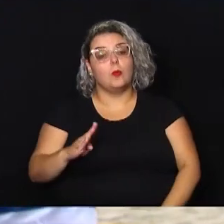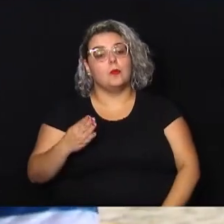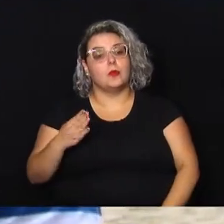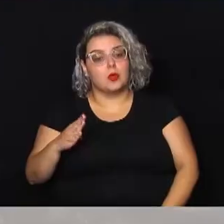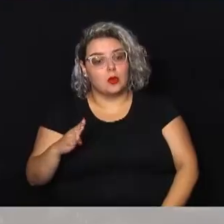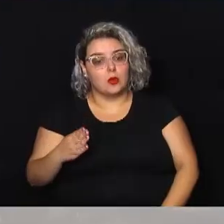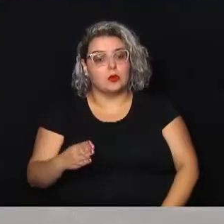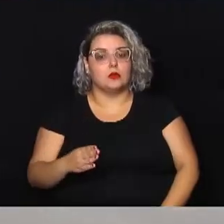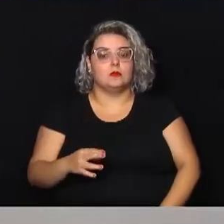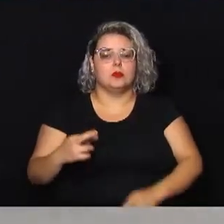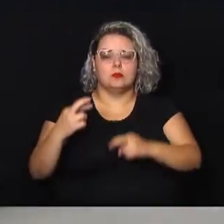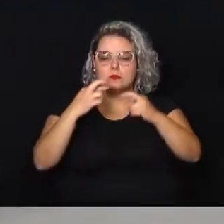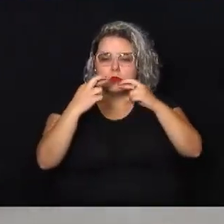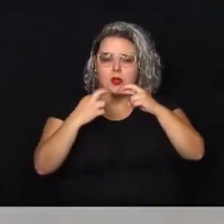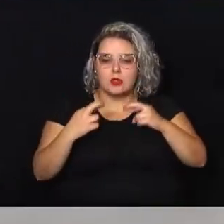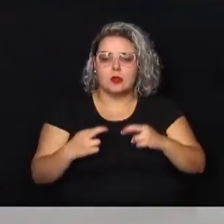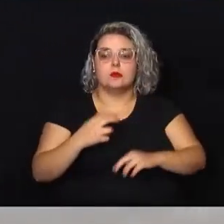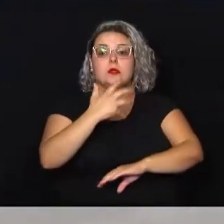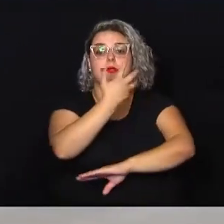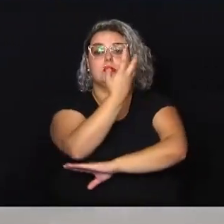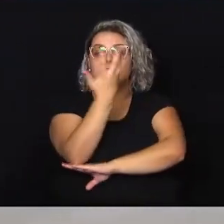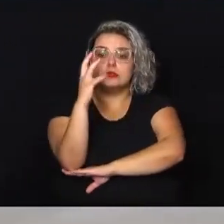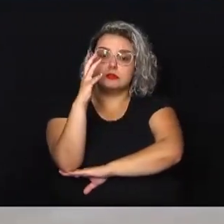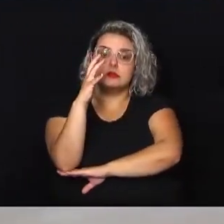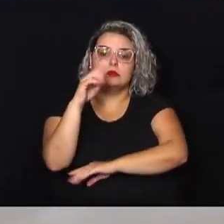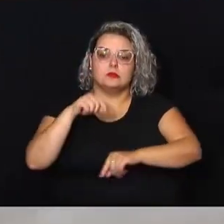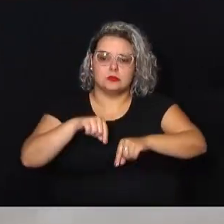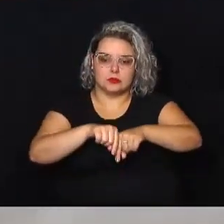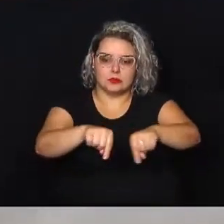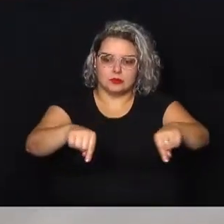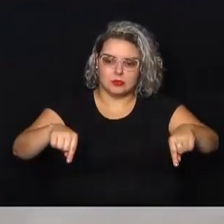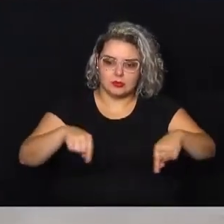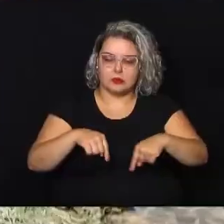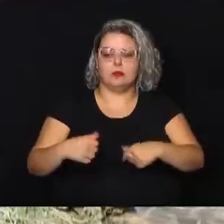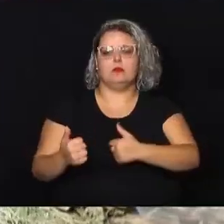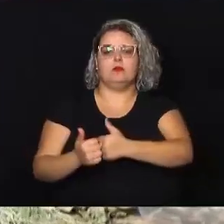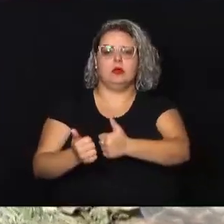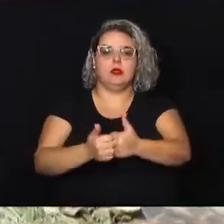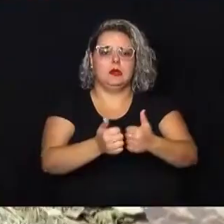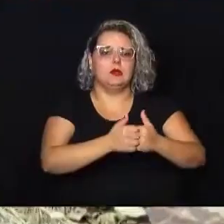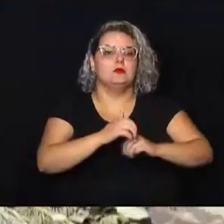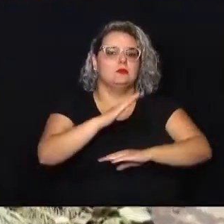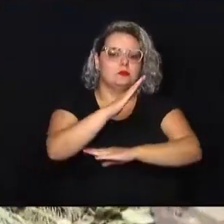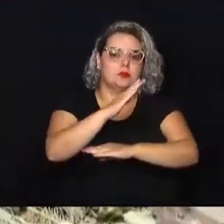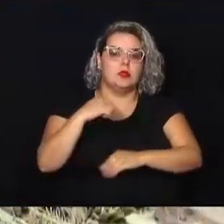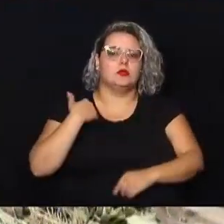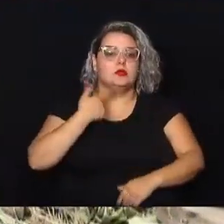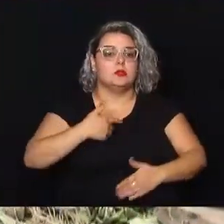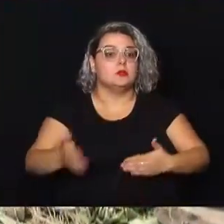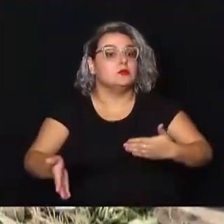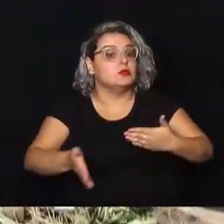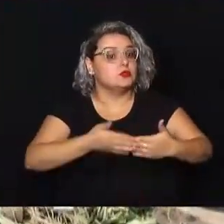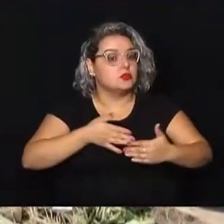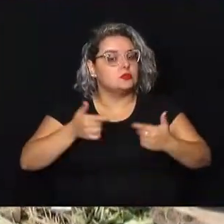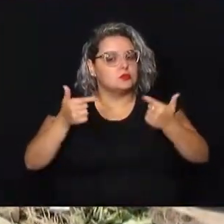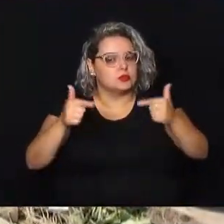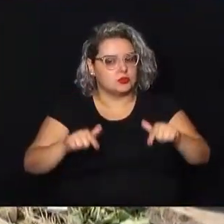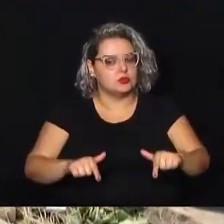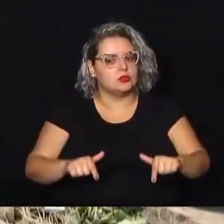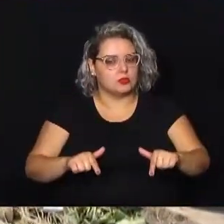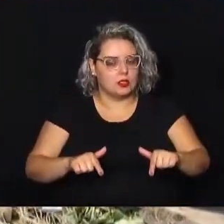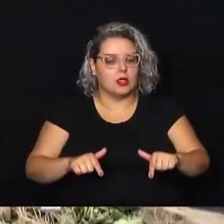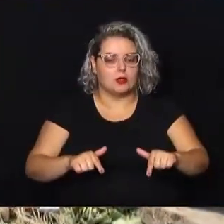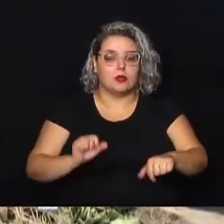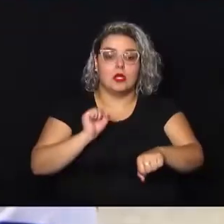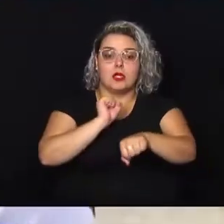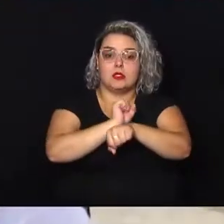nas árvores aqui do pátio, dos arredores da Câmara, a gente isolou o local e estamos